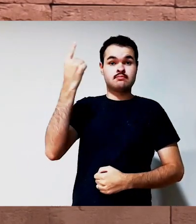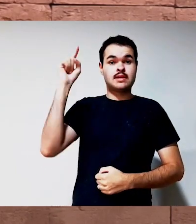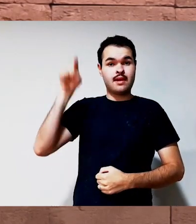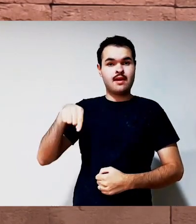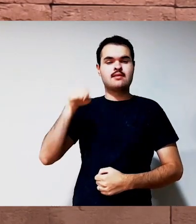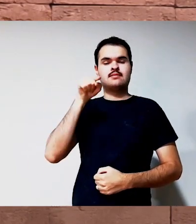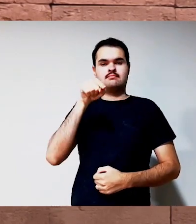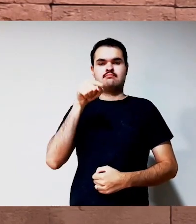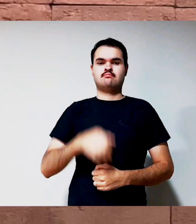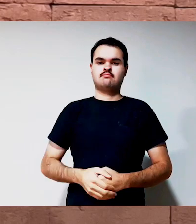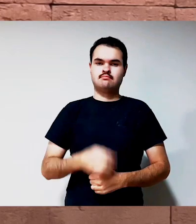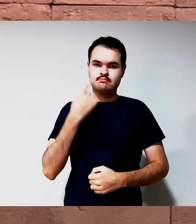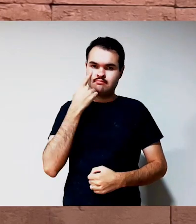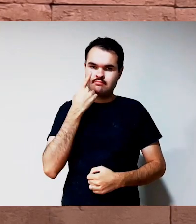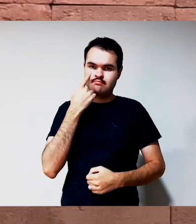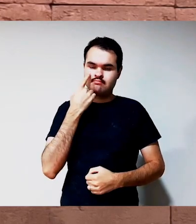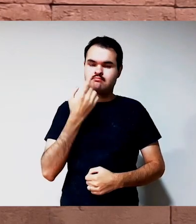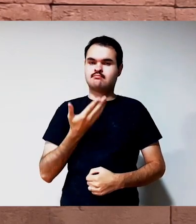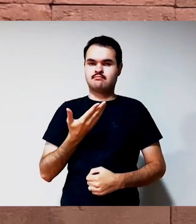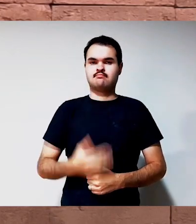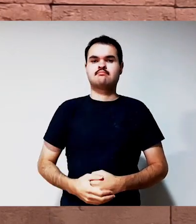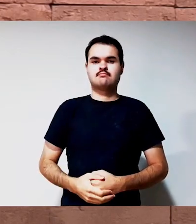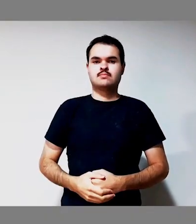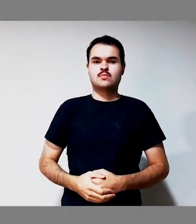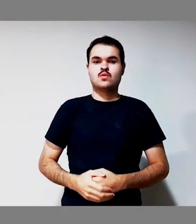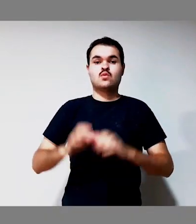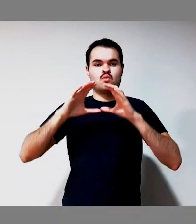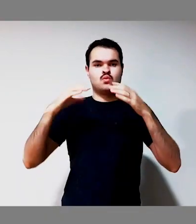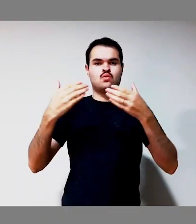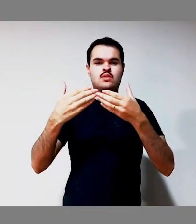que eu gostaria de apresentar é o Congresso de Milão.